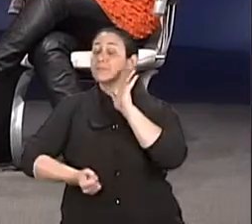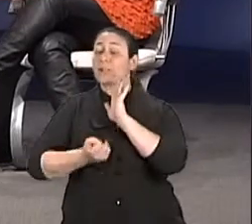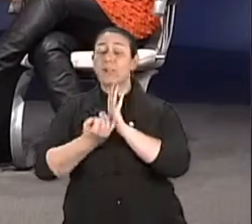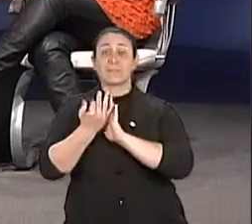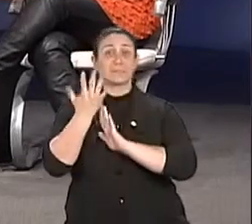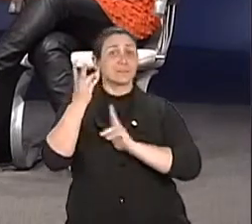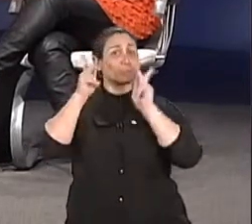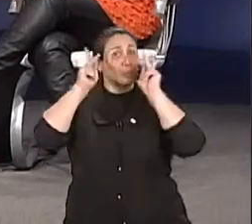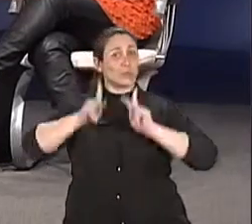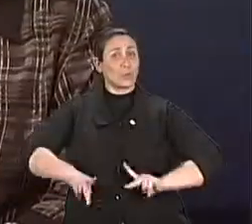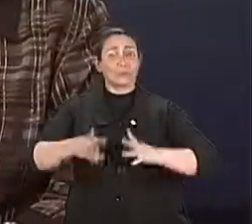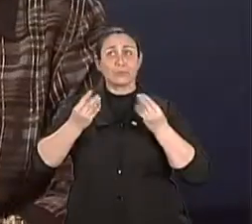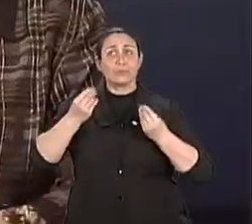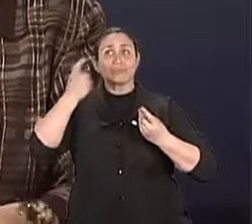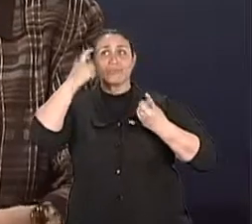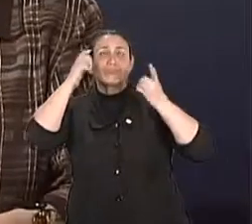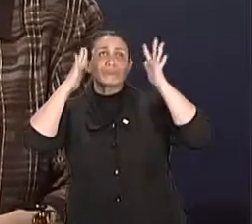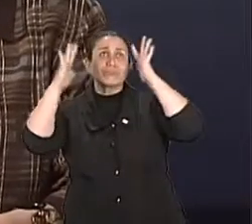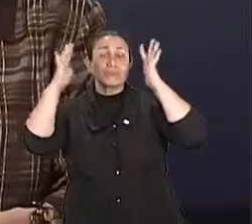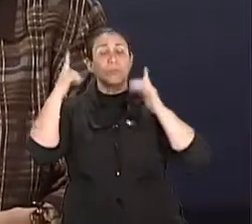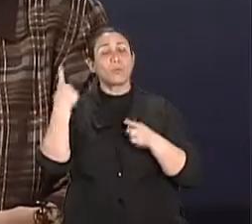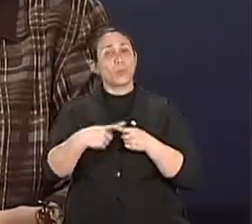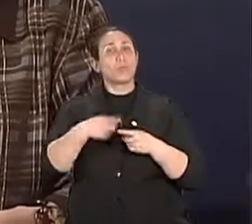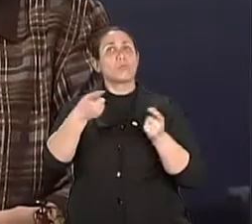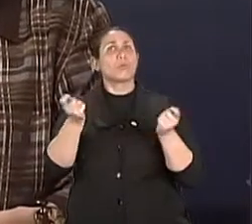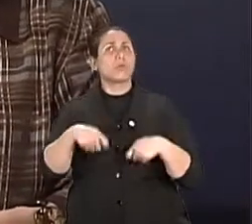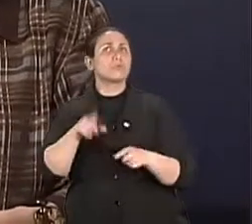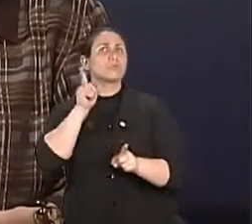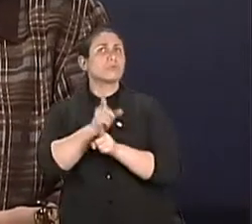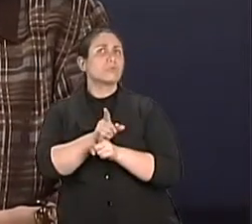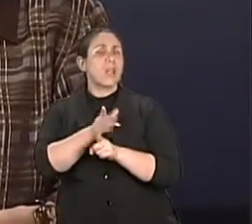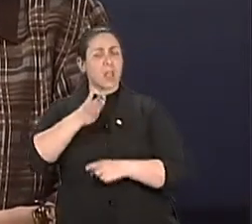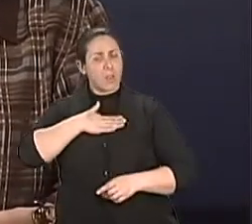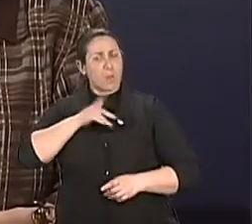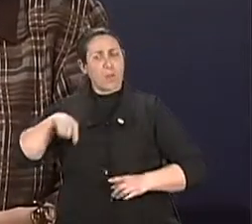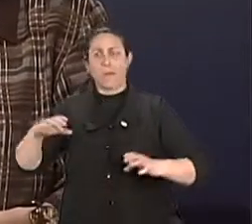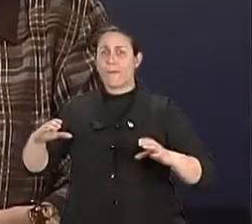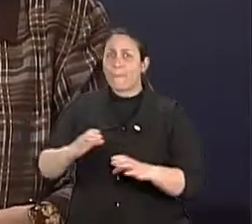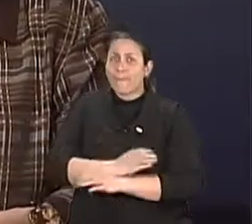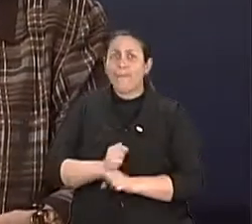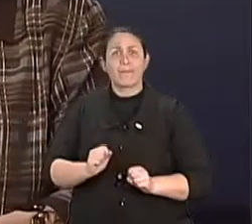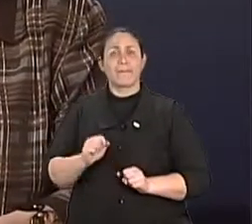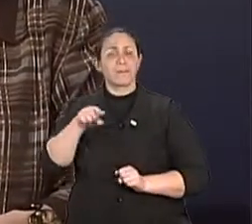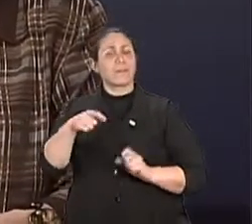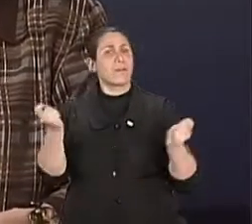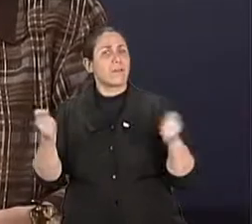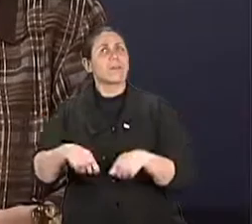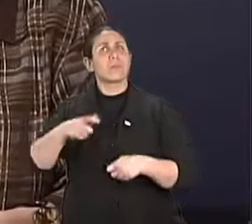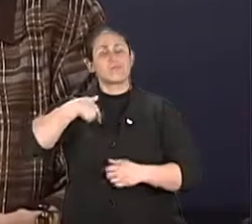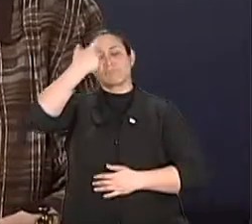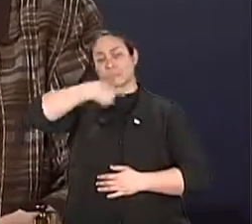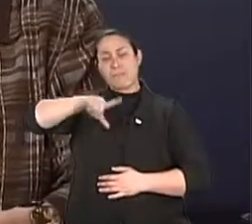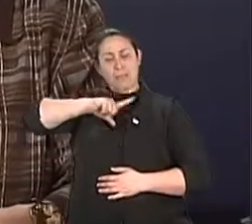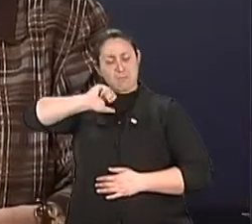por aí? Muitas vezes. De tu poder descobrir que tu é uma pessoa completa, que tu tem recurso, que tu tem resiliência,